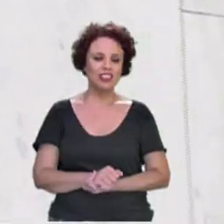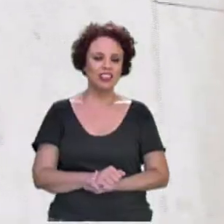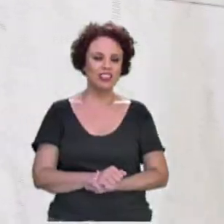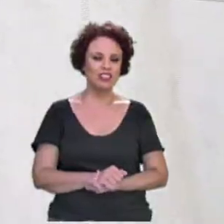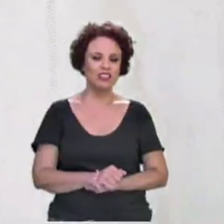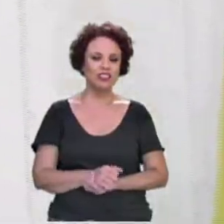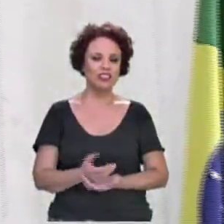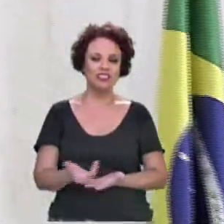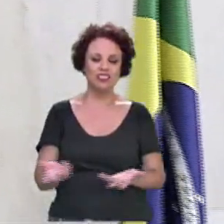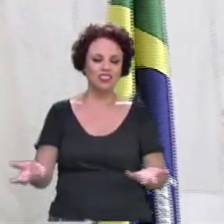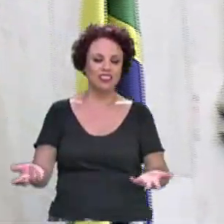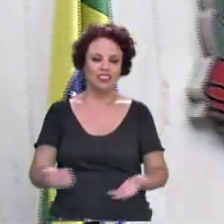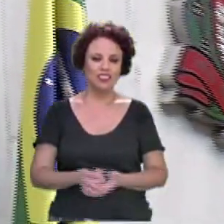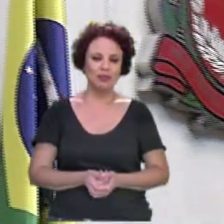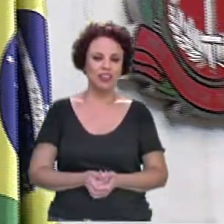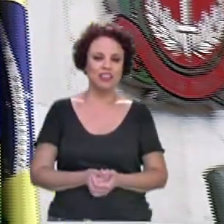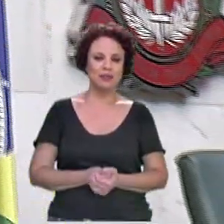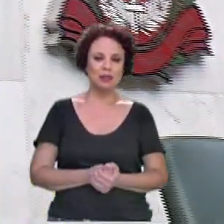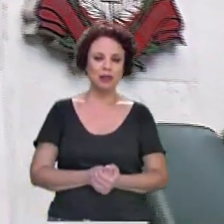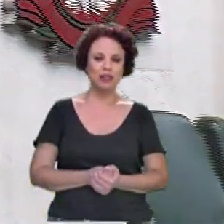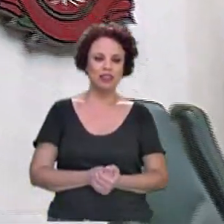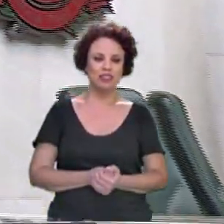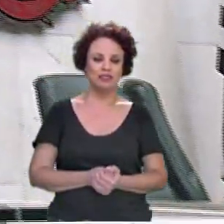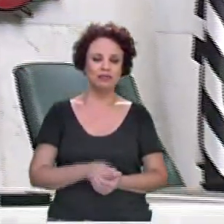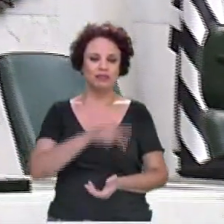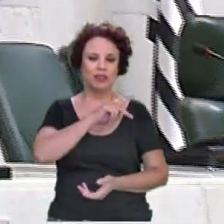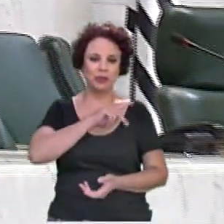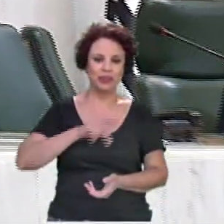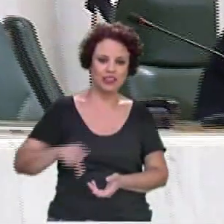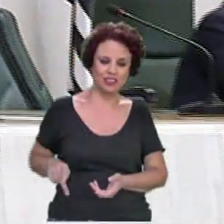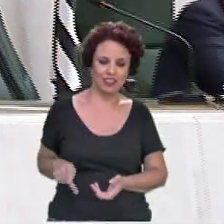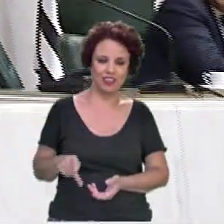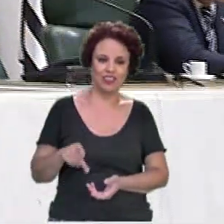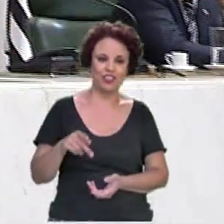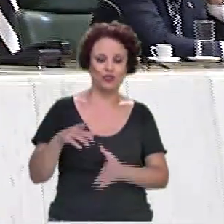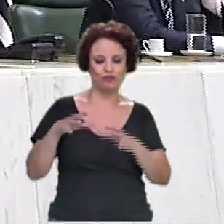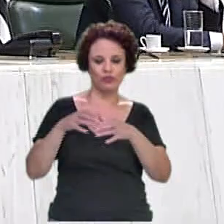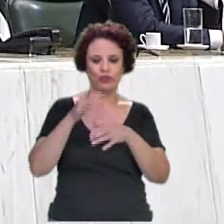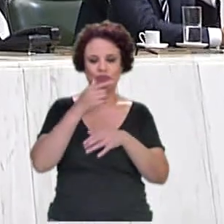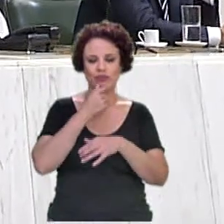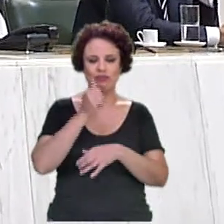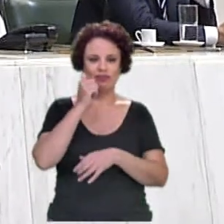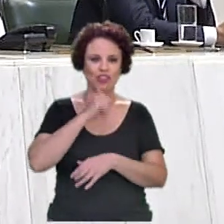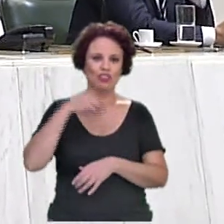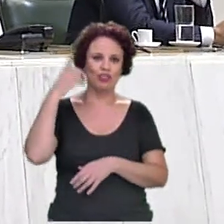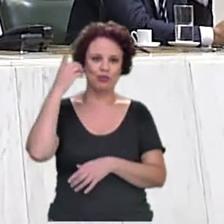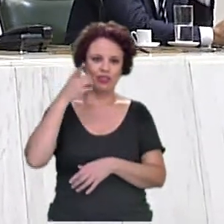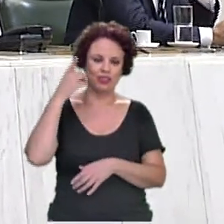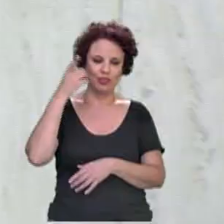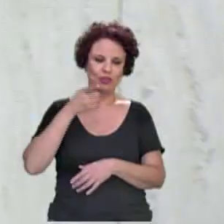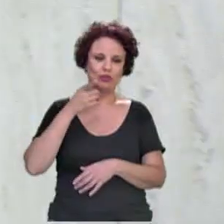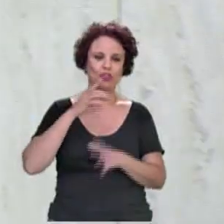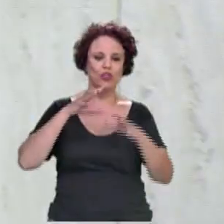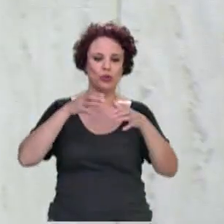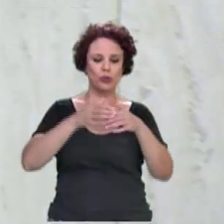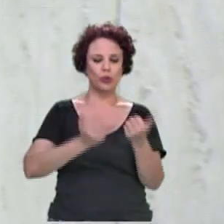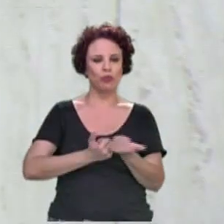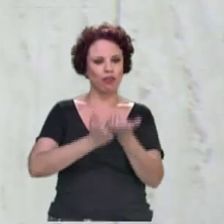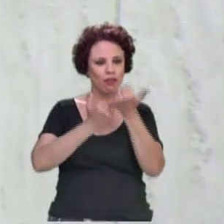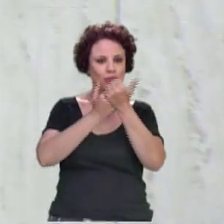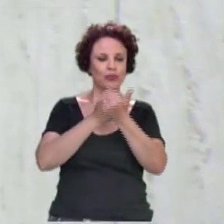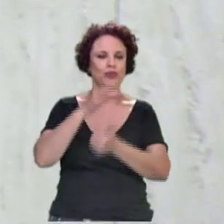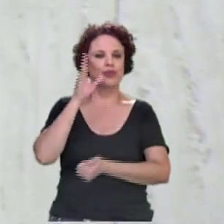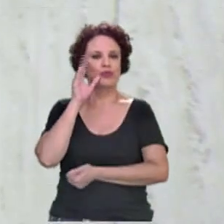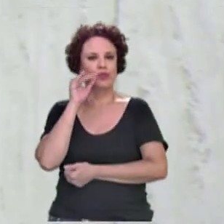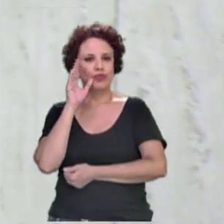Senhor Presidente, senhores e senhoras deputadas, assessores, funcionários aqui